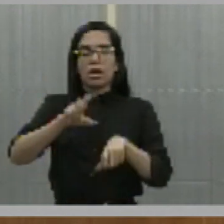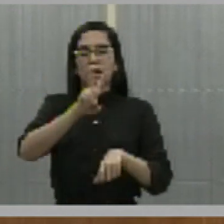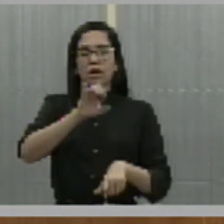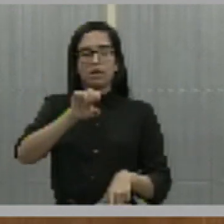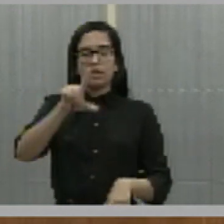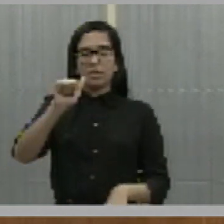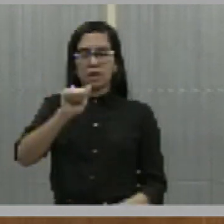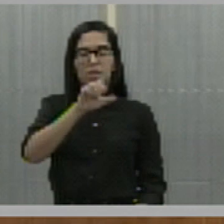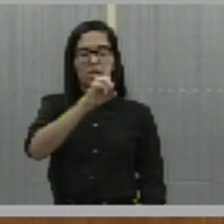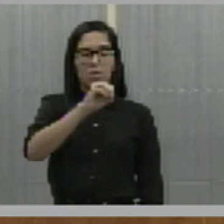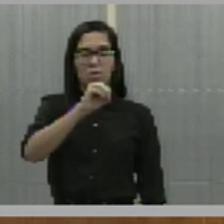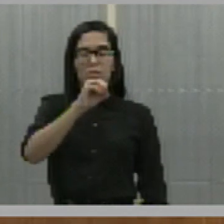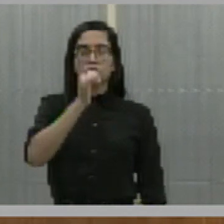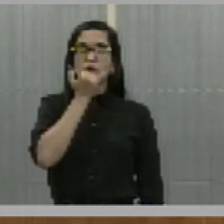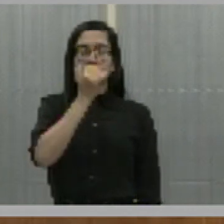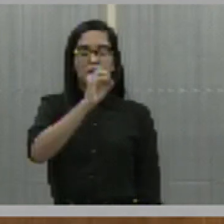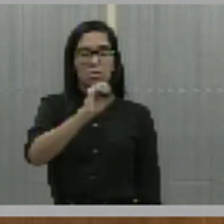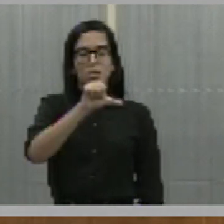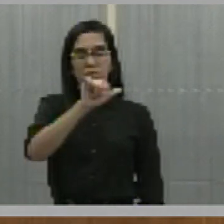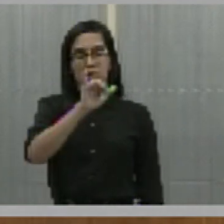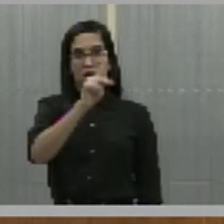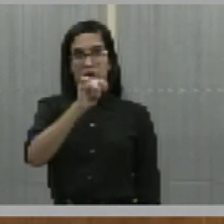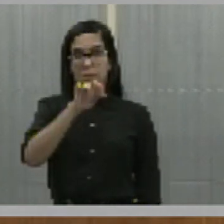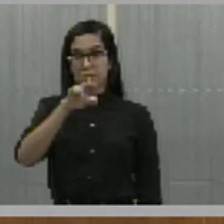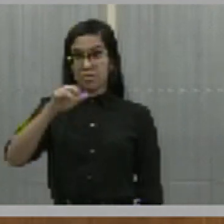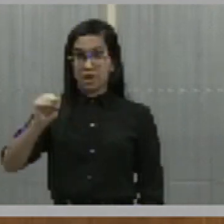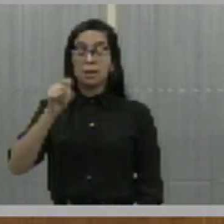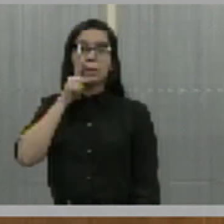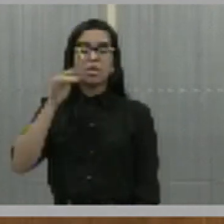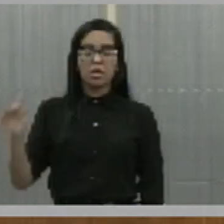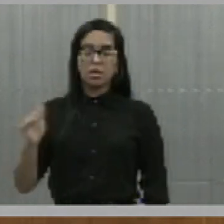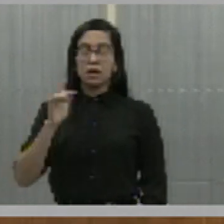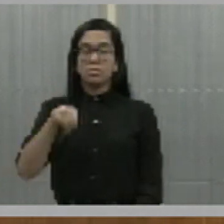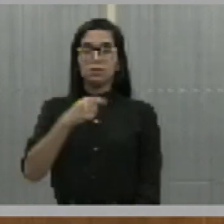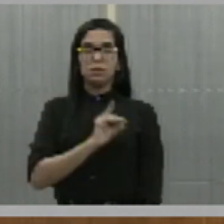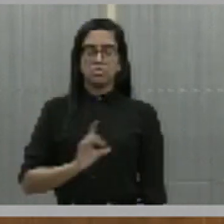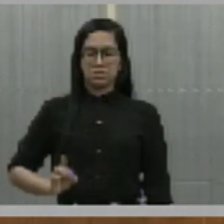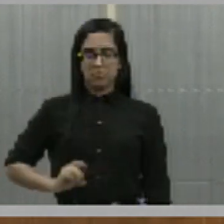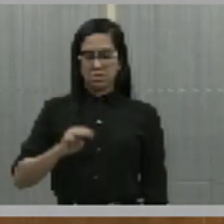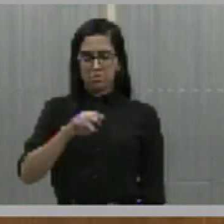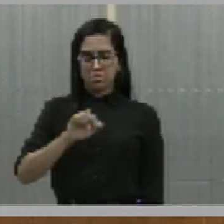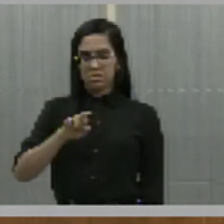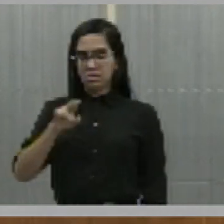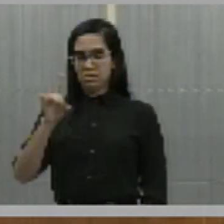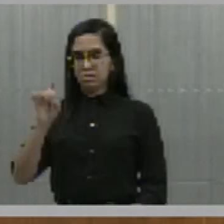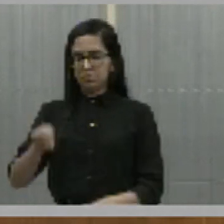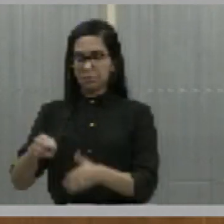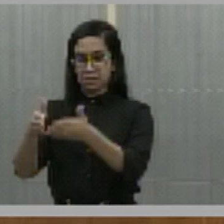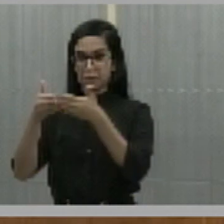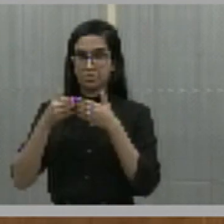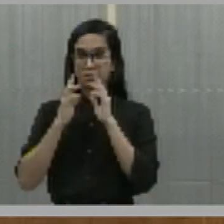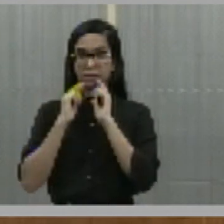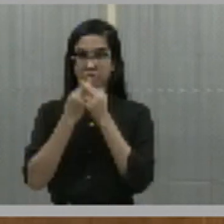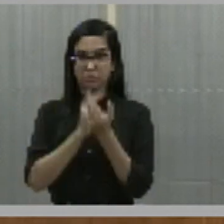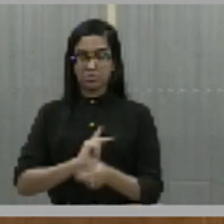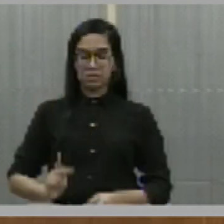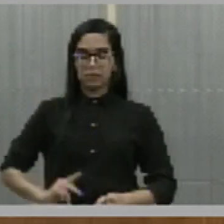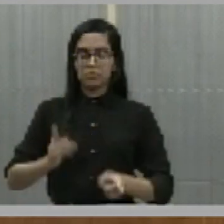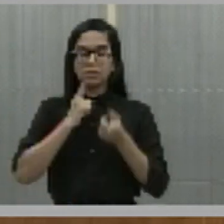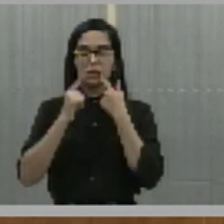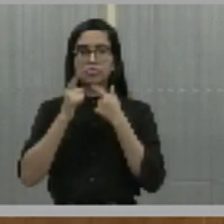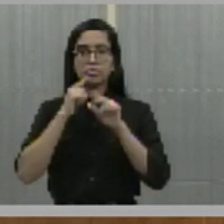E um de autoriza o deputado Márden Menezes, o qual solicita a realização de audiência pública para debater a situação da Agespisa.